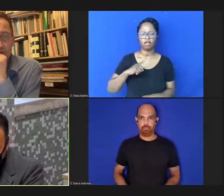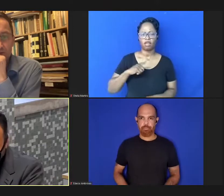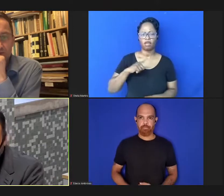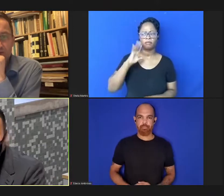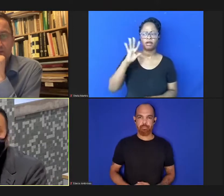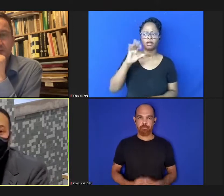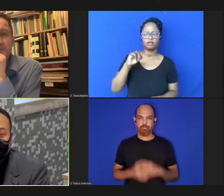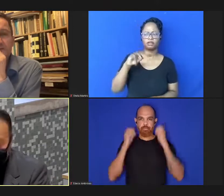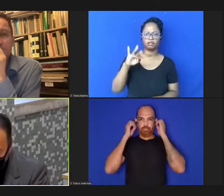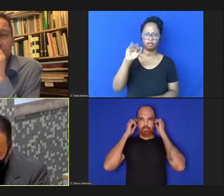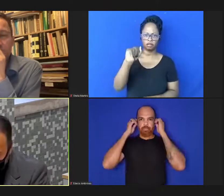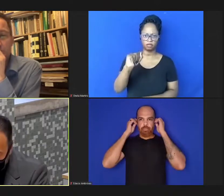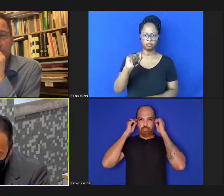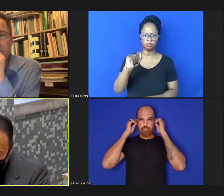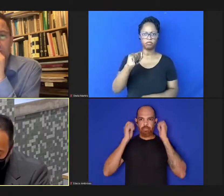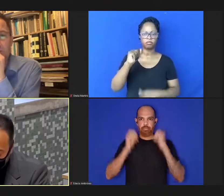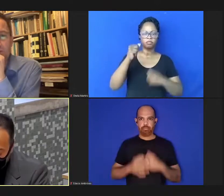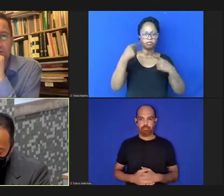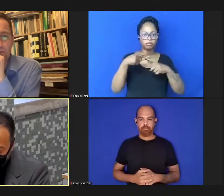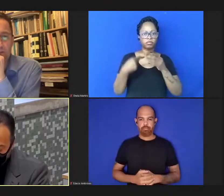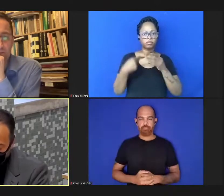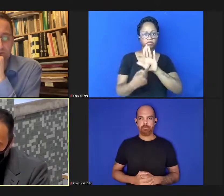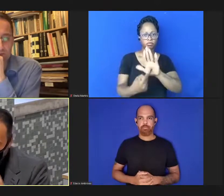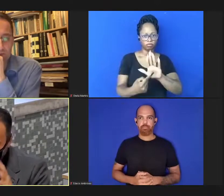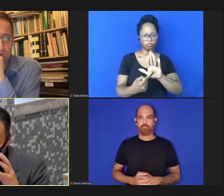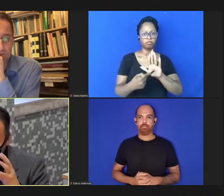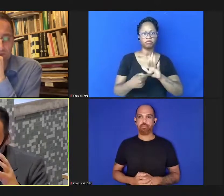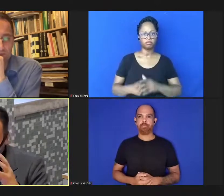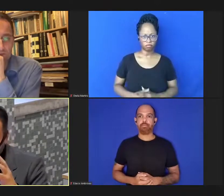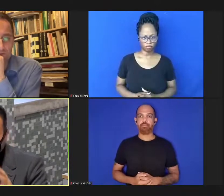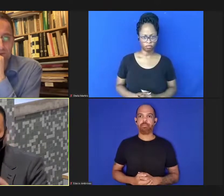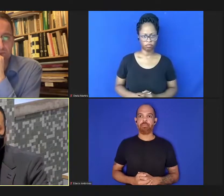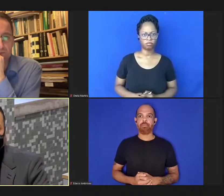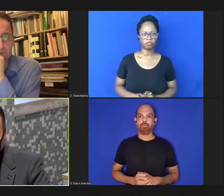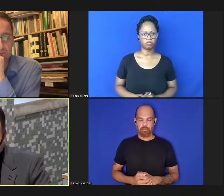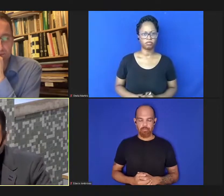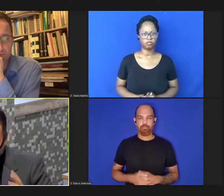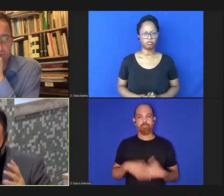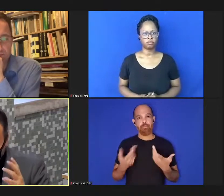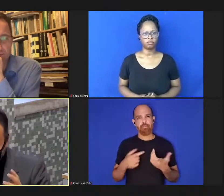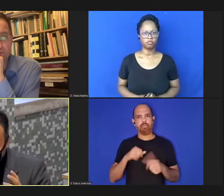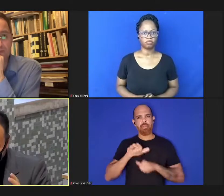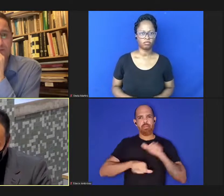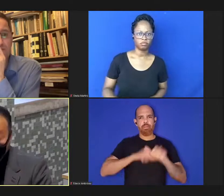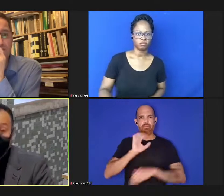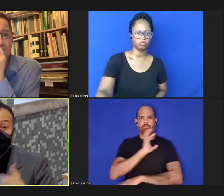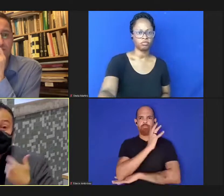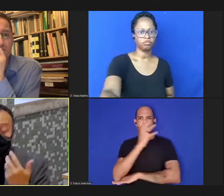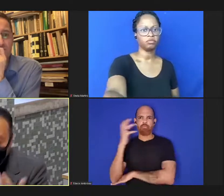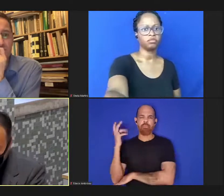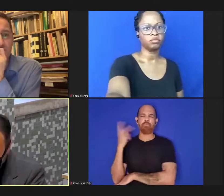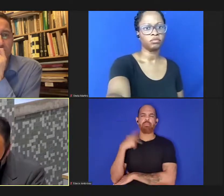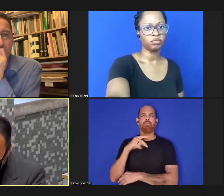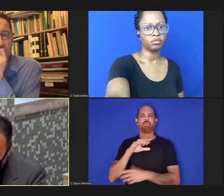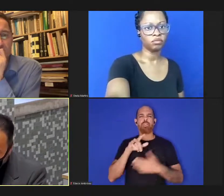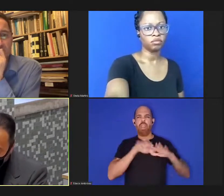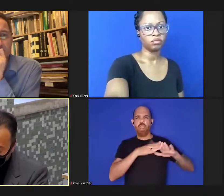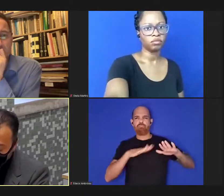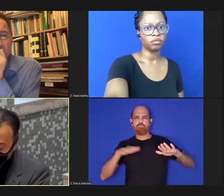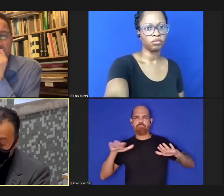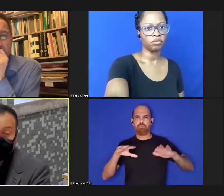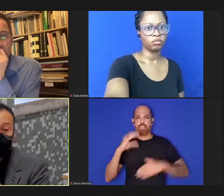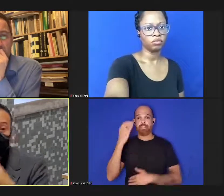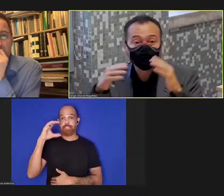Farlow trouxe interessante abordagem das mudanças climáticas atmosferas oceâneas a ciência da